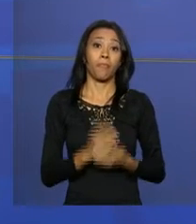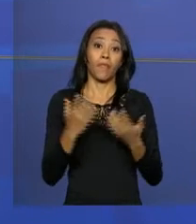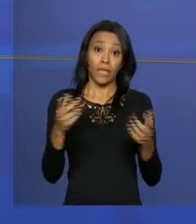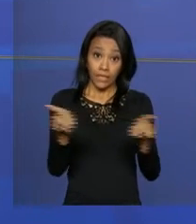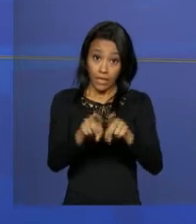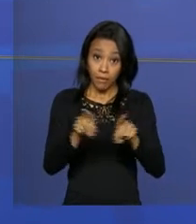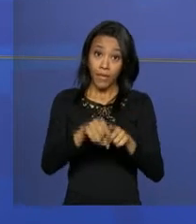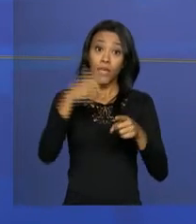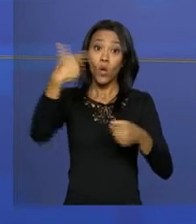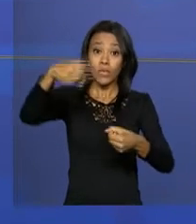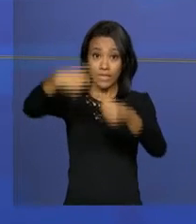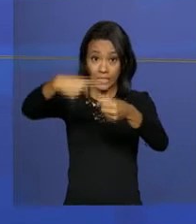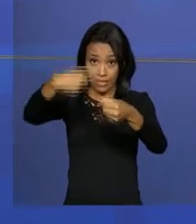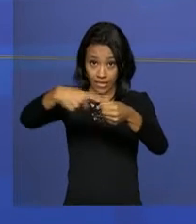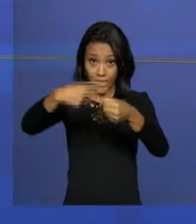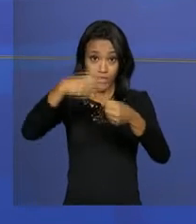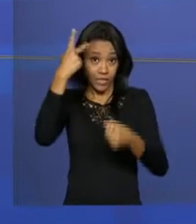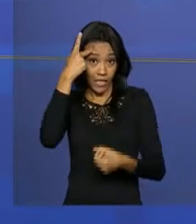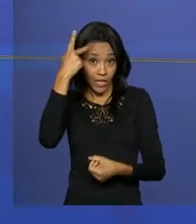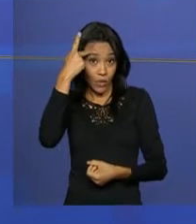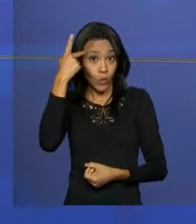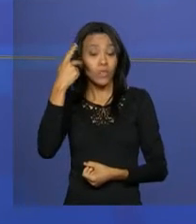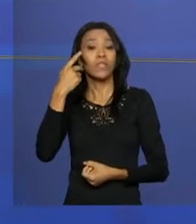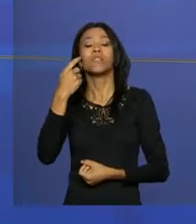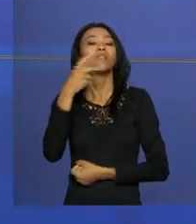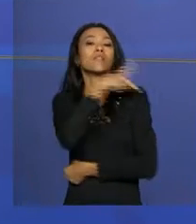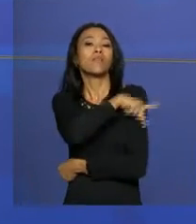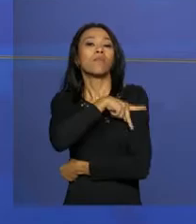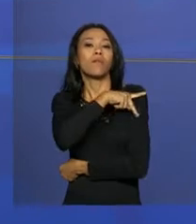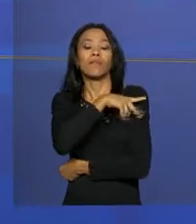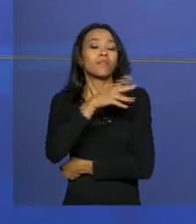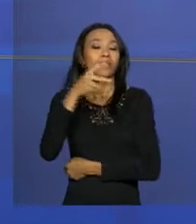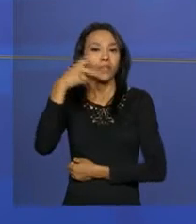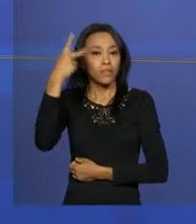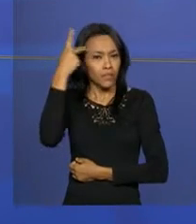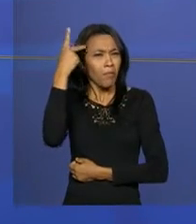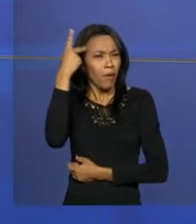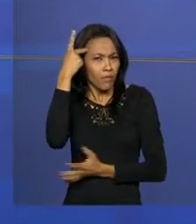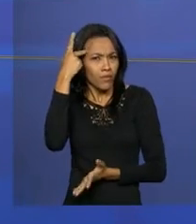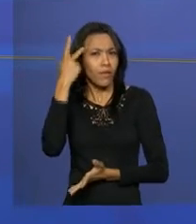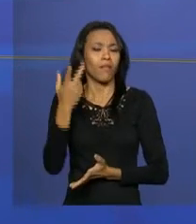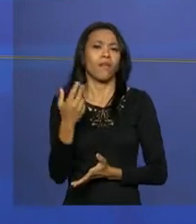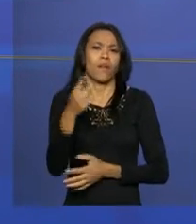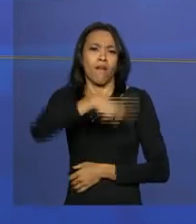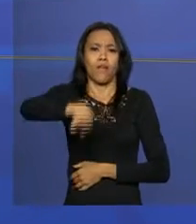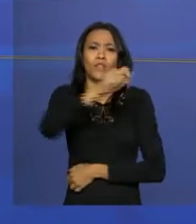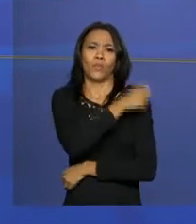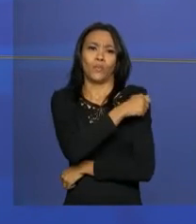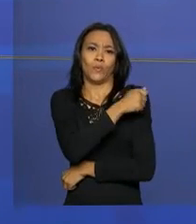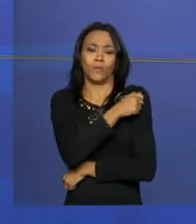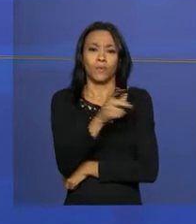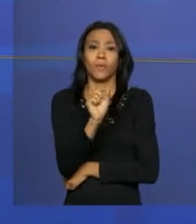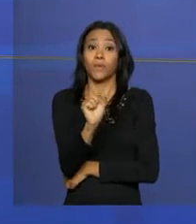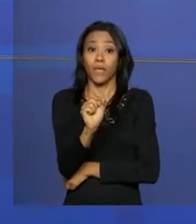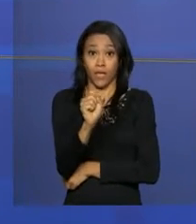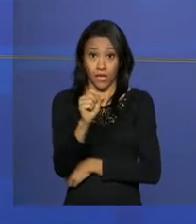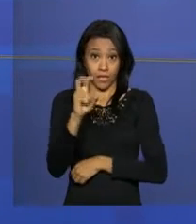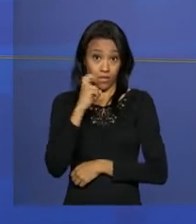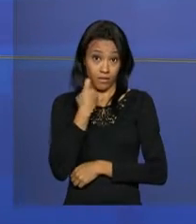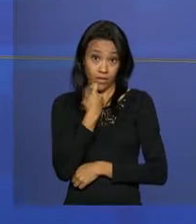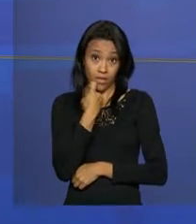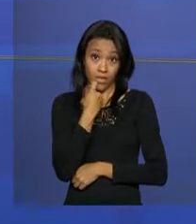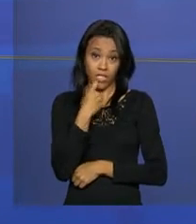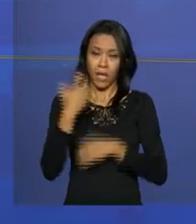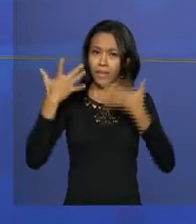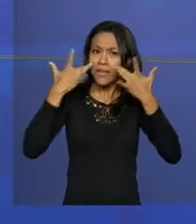Em Pindamonhangaba, no interior de São Paulo, os estudantes realizam nesta sexta-feira várias atividades. Uma delas é a apresentação de uma